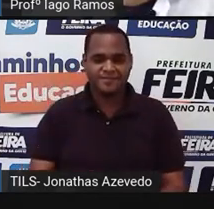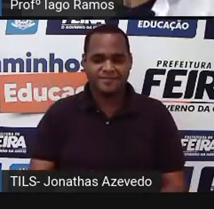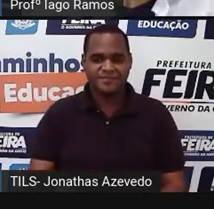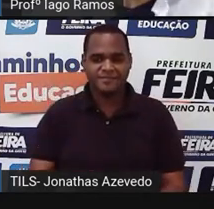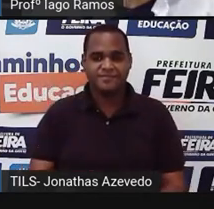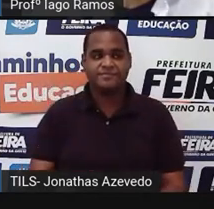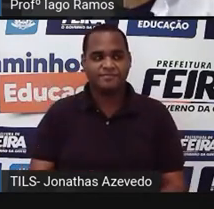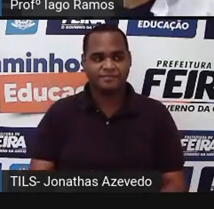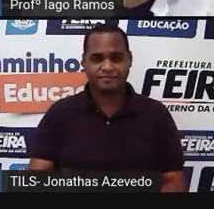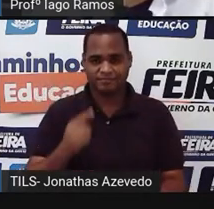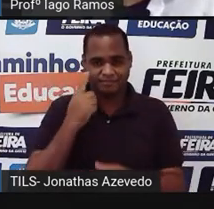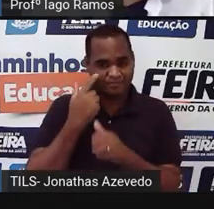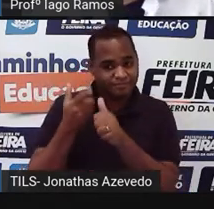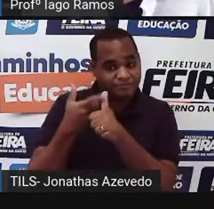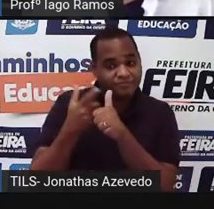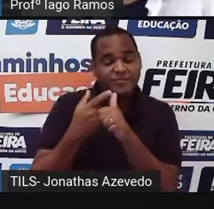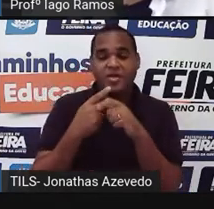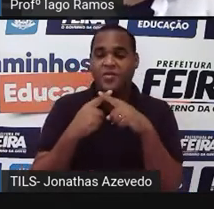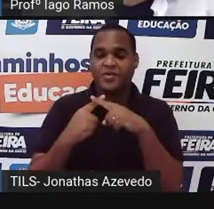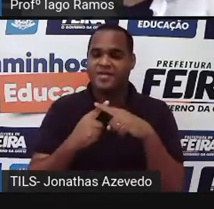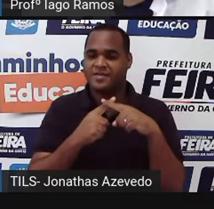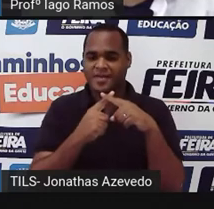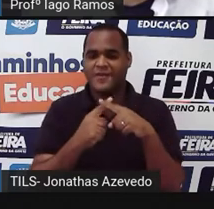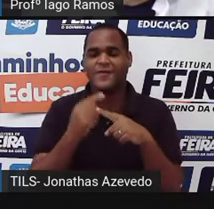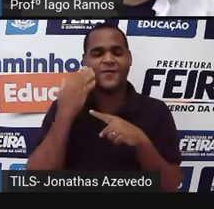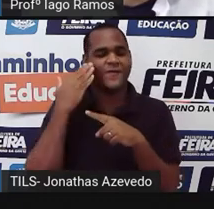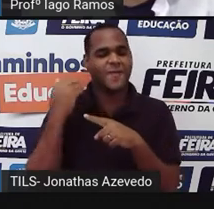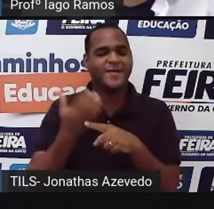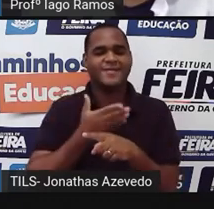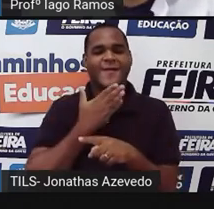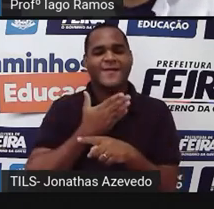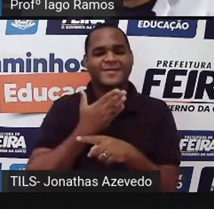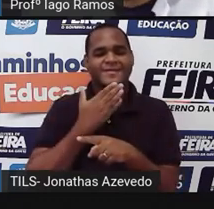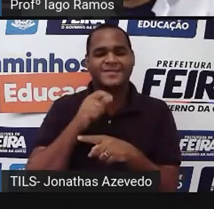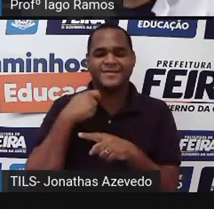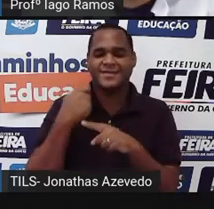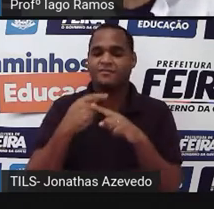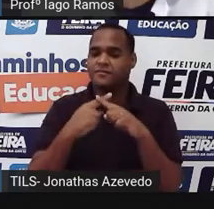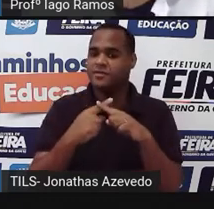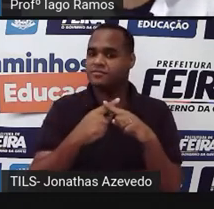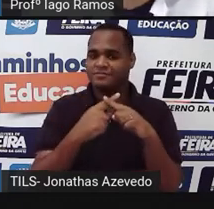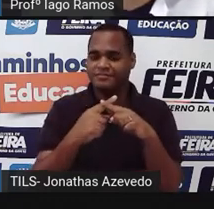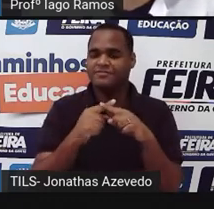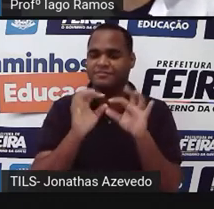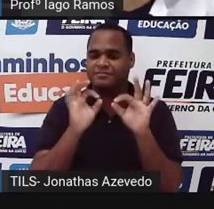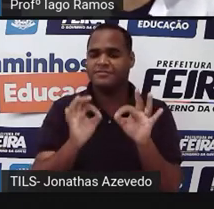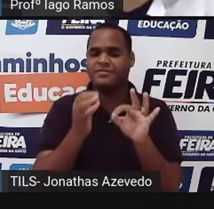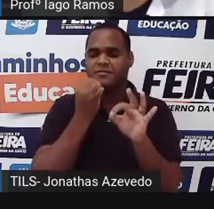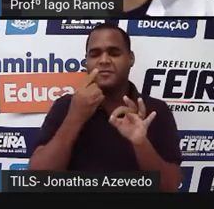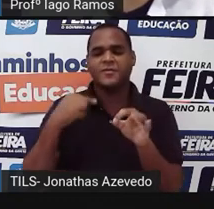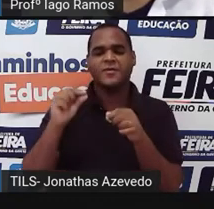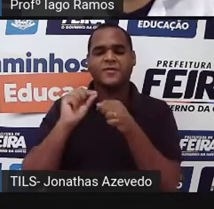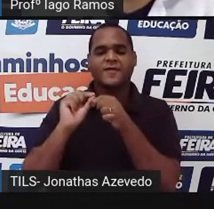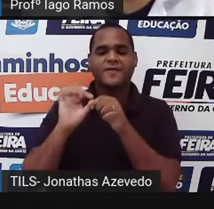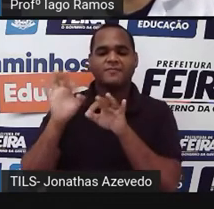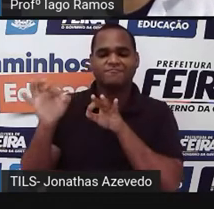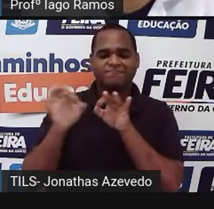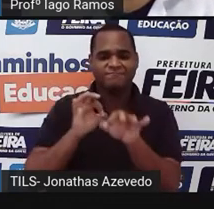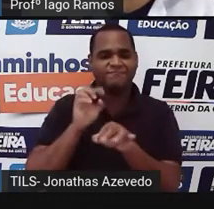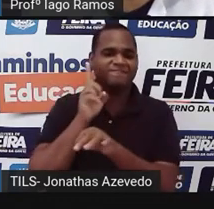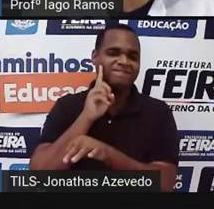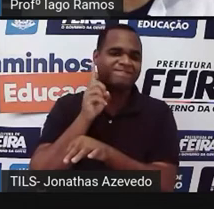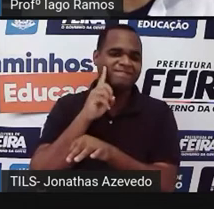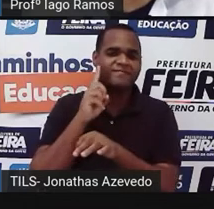vamos começar pela multiplicação a famosa conta de vezes né? assim que a gente fala no dia a dia tá?